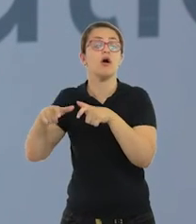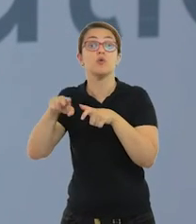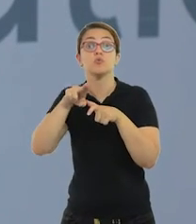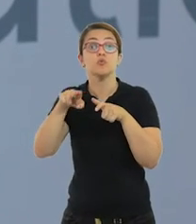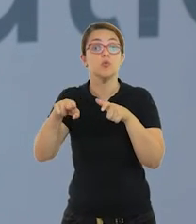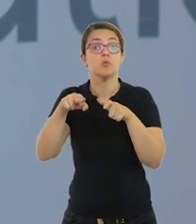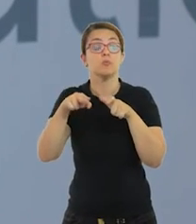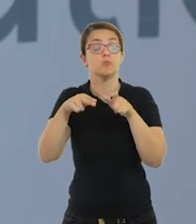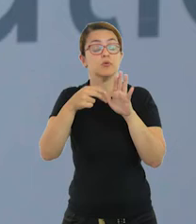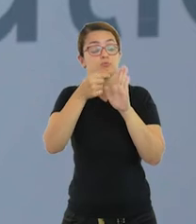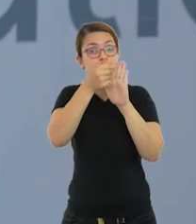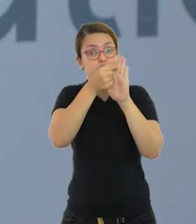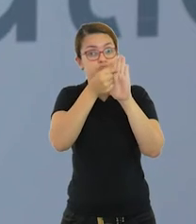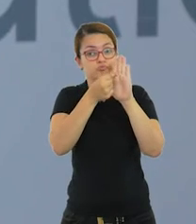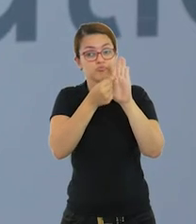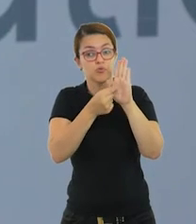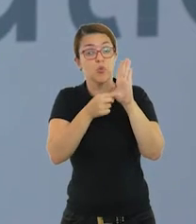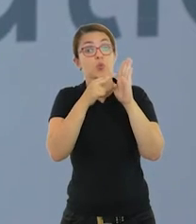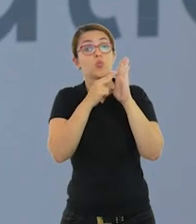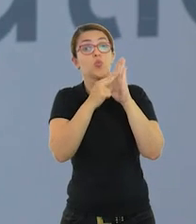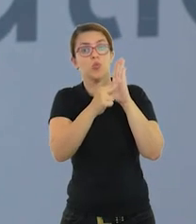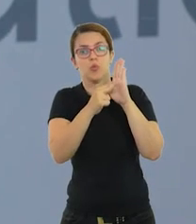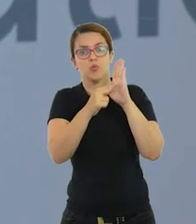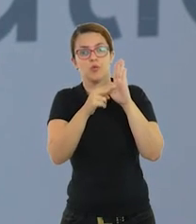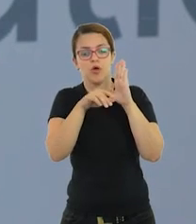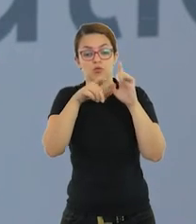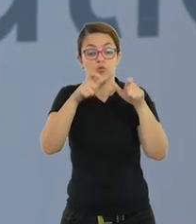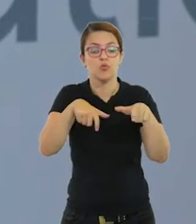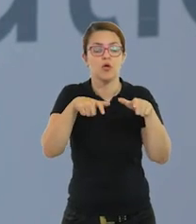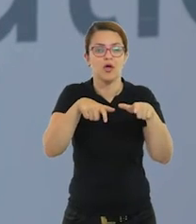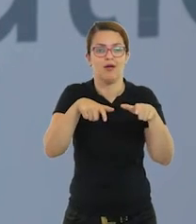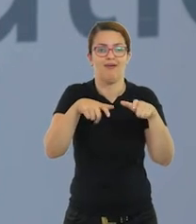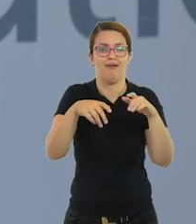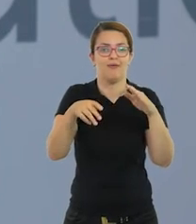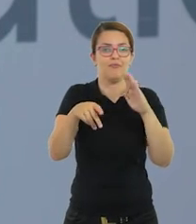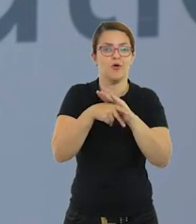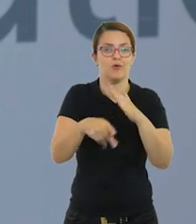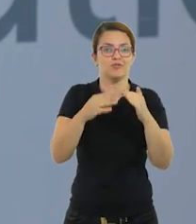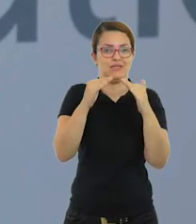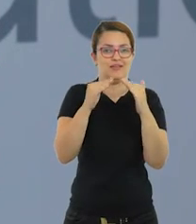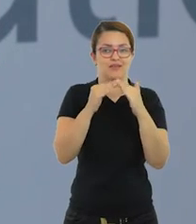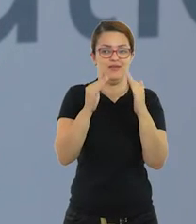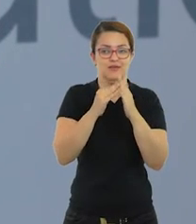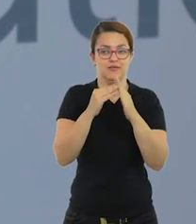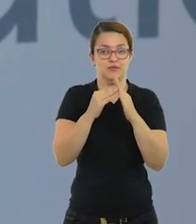depois escrever o nome desse cômodo na folha do caderno.